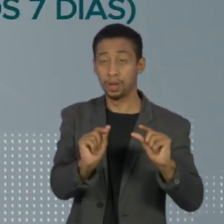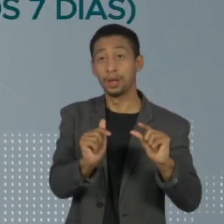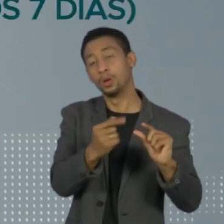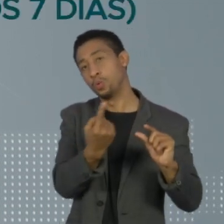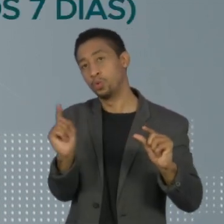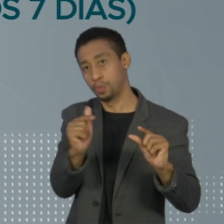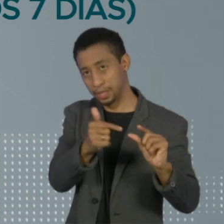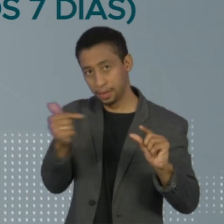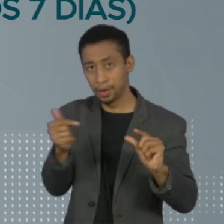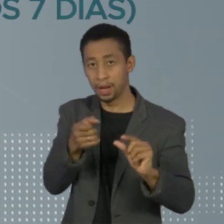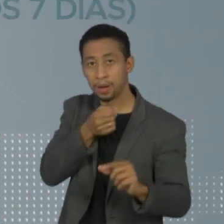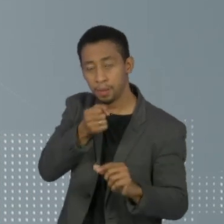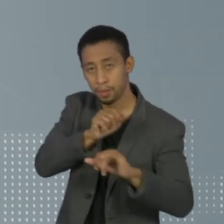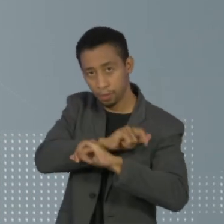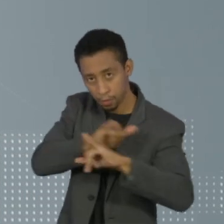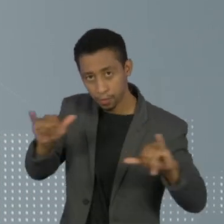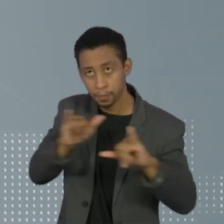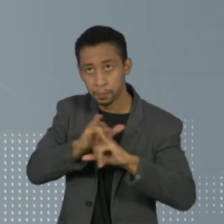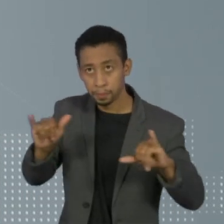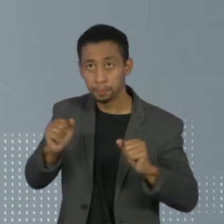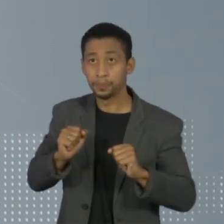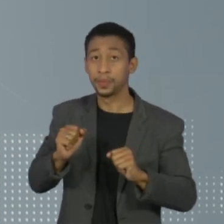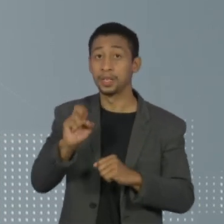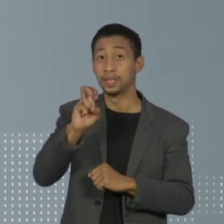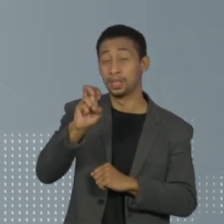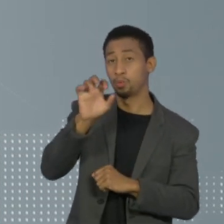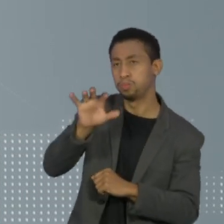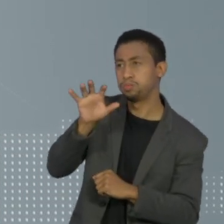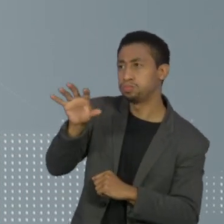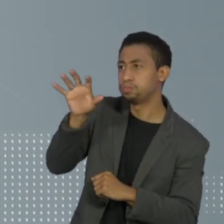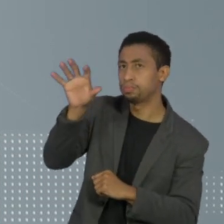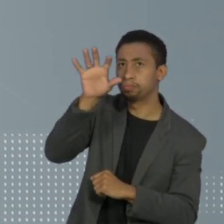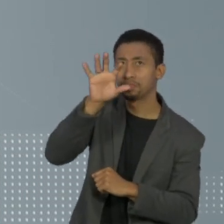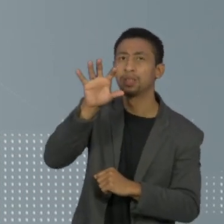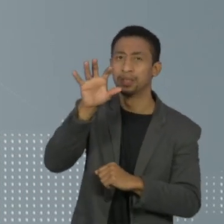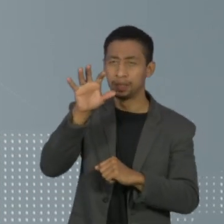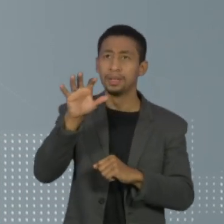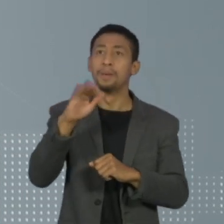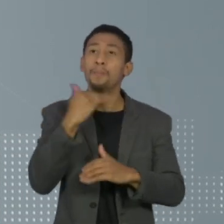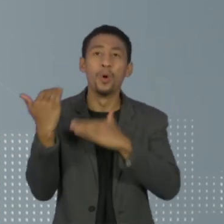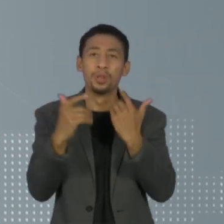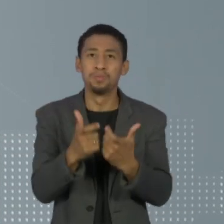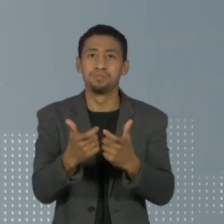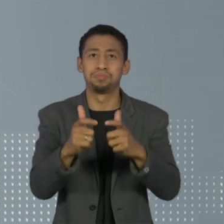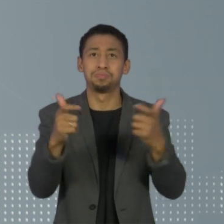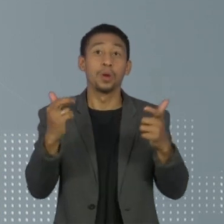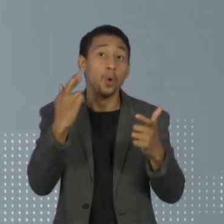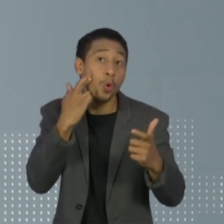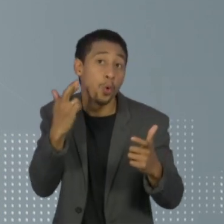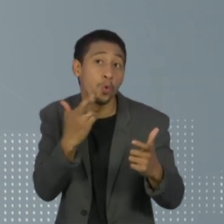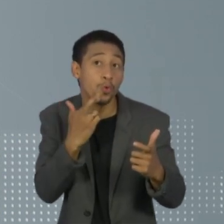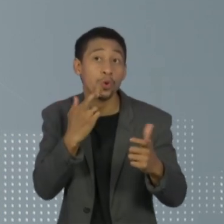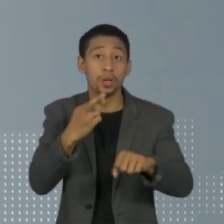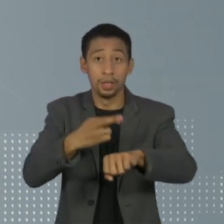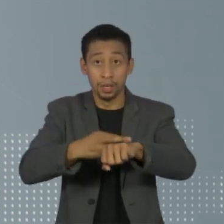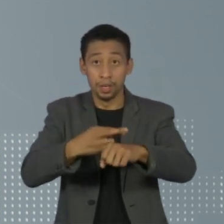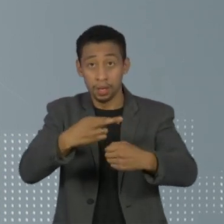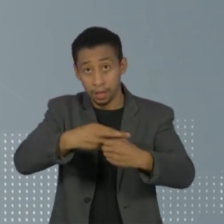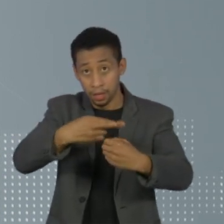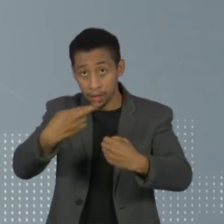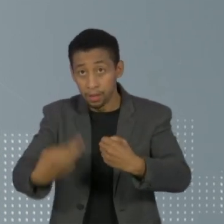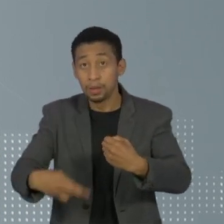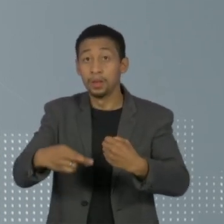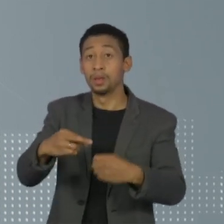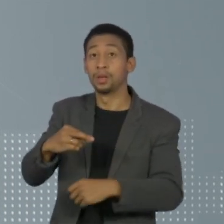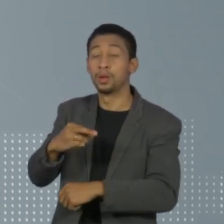segundo o consórcio de veículos de imprensa. Em cinco estados, as mortes estão subindo. Rondônia, Rio Grande do Norte, Goiás, Rio de Janeiro e São